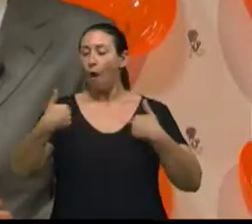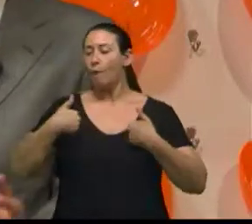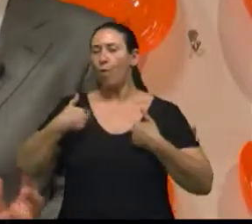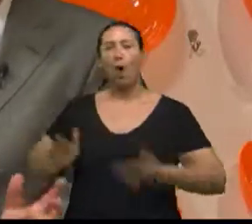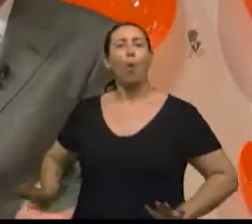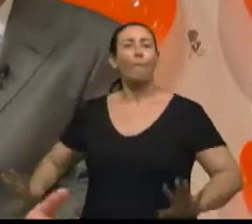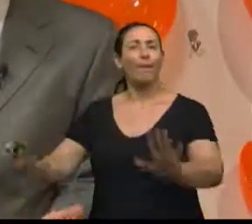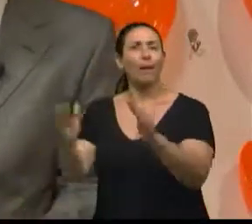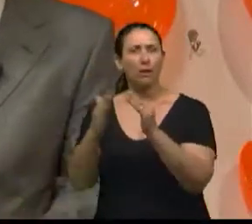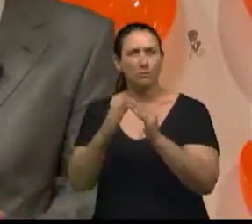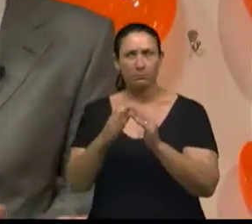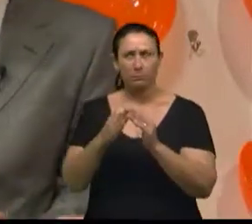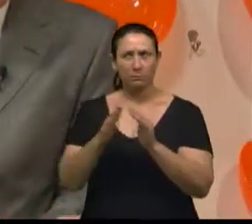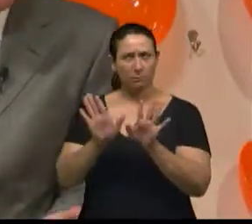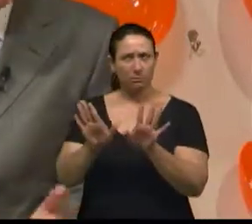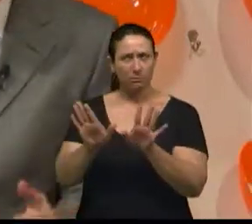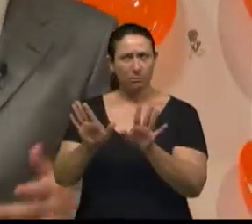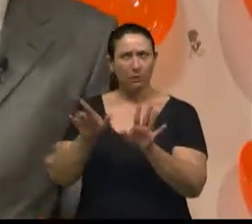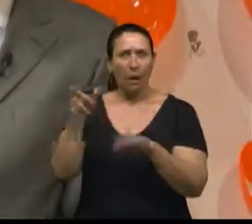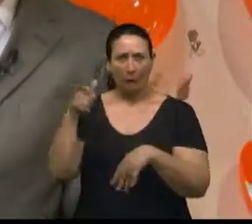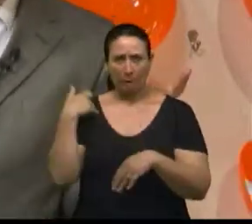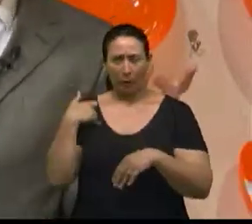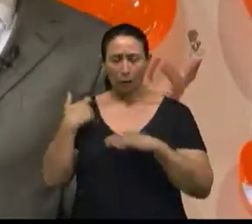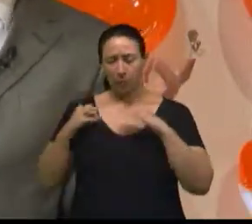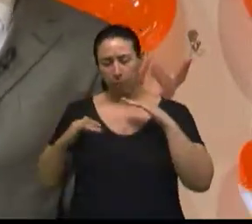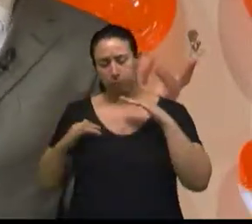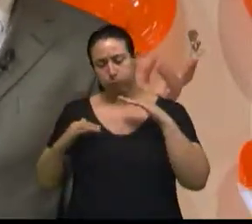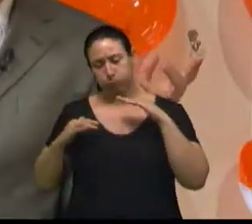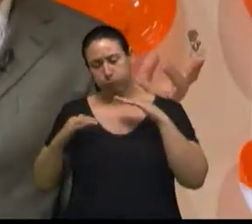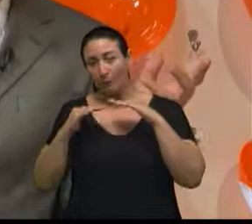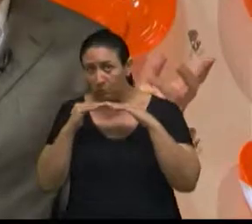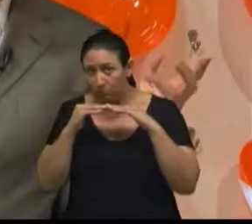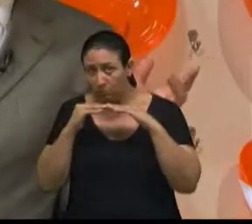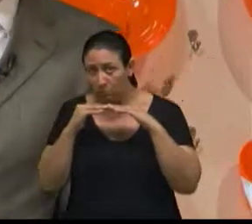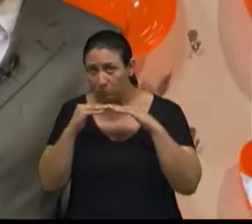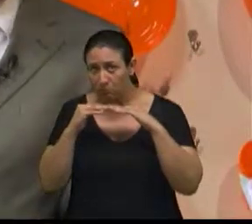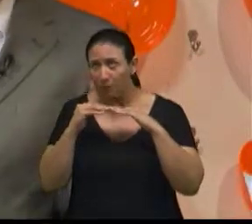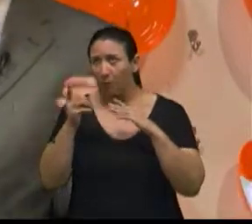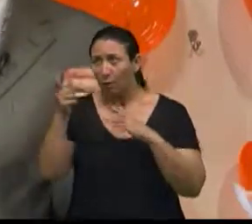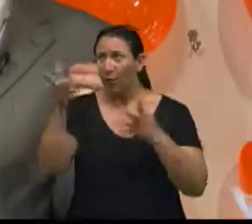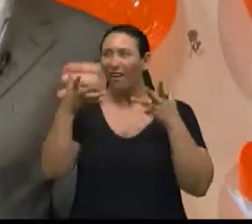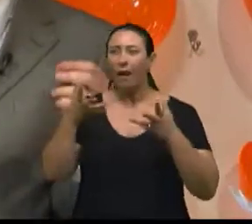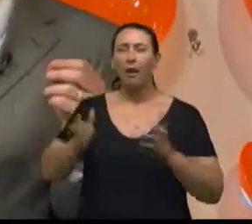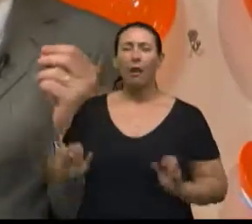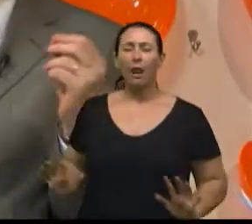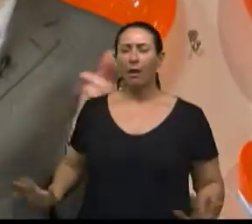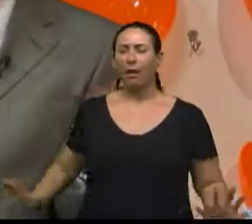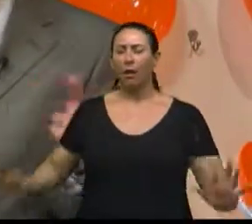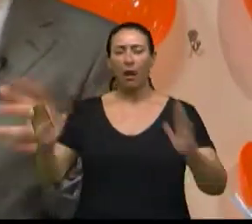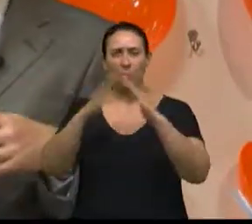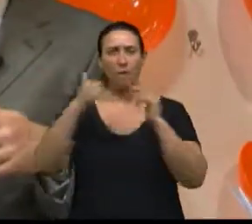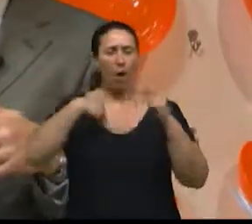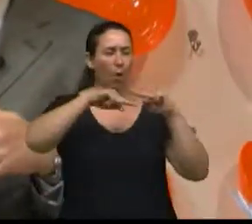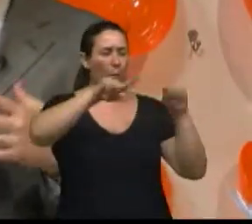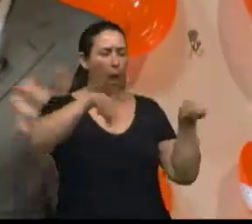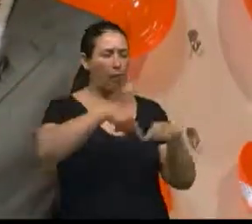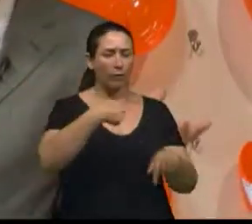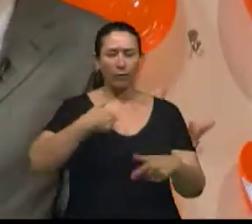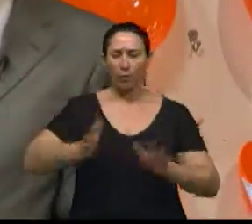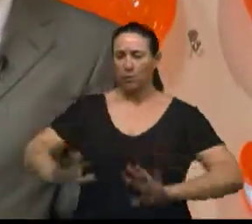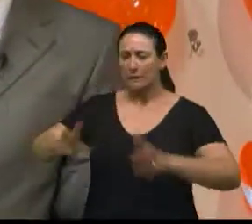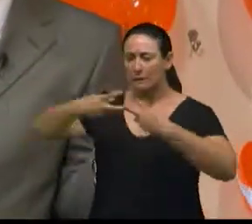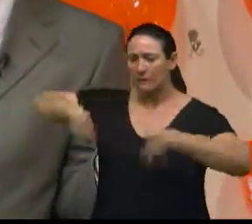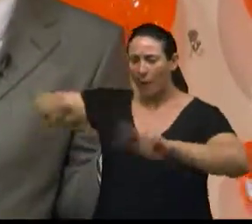casa. Não tem condição, a partir de uma certa idade, de querer arrumar toda a casa no mesmo dia. com certeza. Vou arrumar o quarto, a sala, vou fazer uma